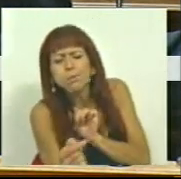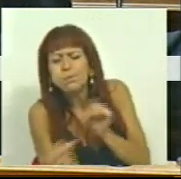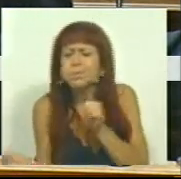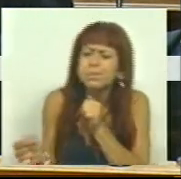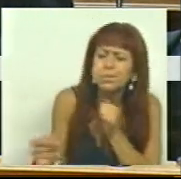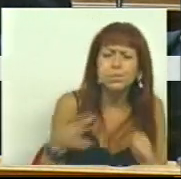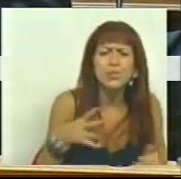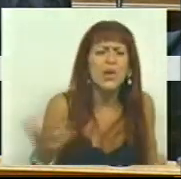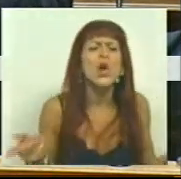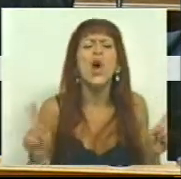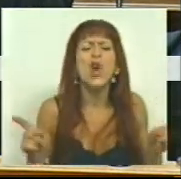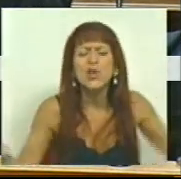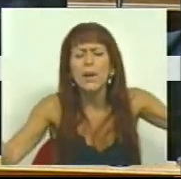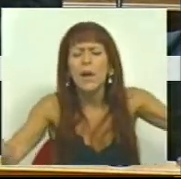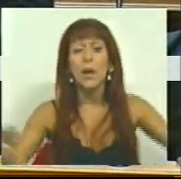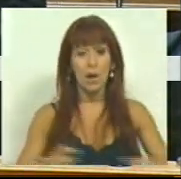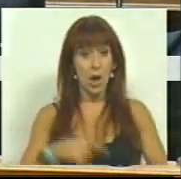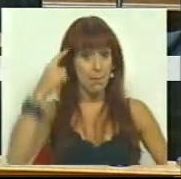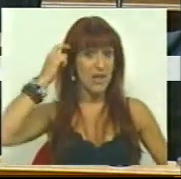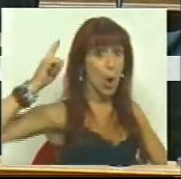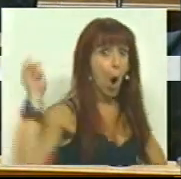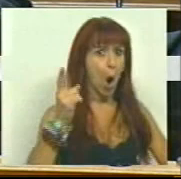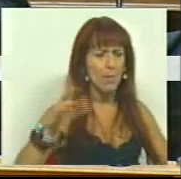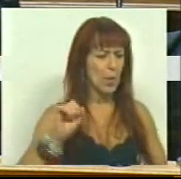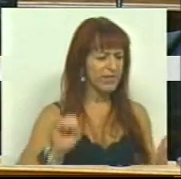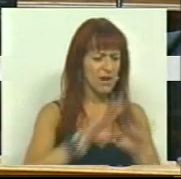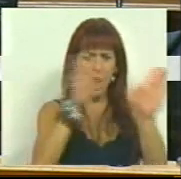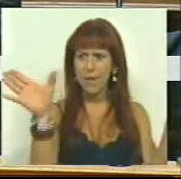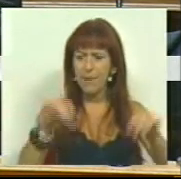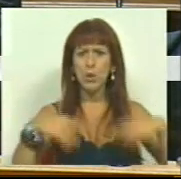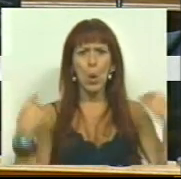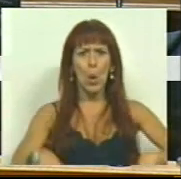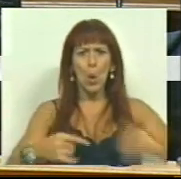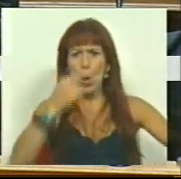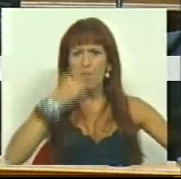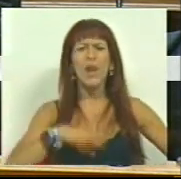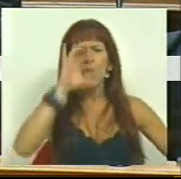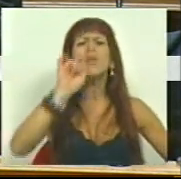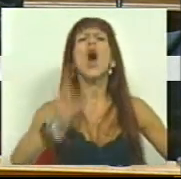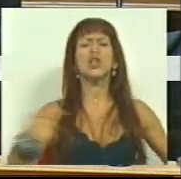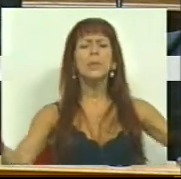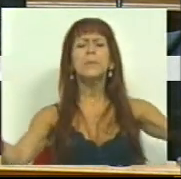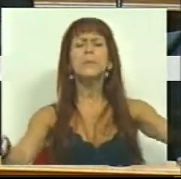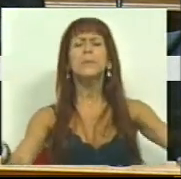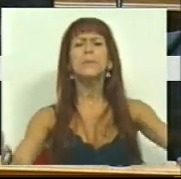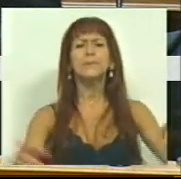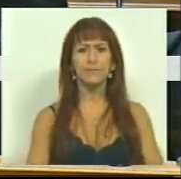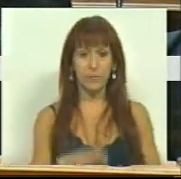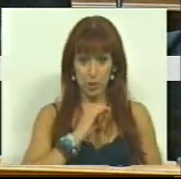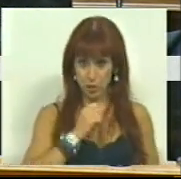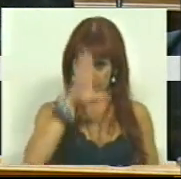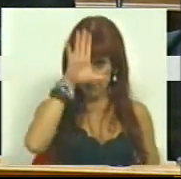portugueses? O que estão a pensar em pôr quando ficar claro mais este falhanço do Governo? Sr.